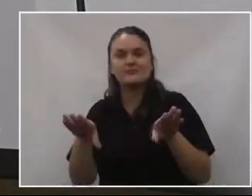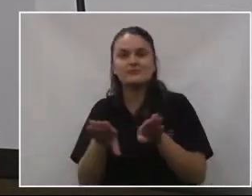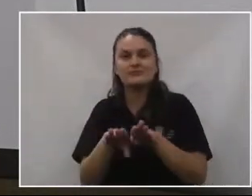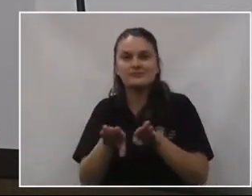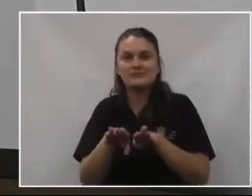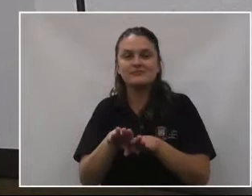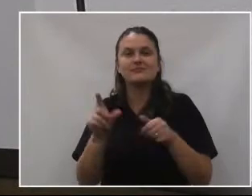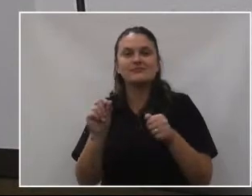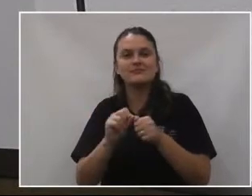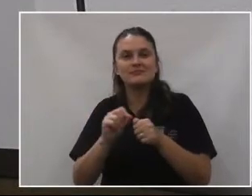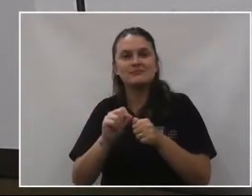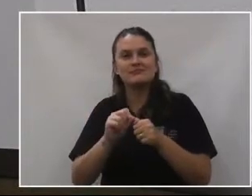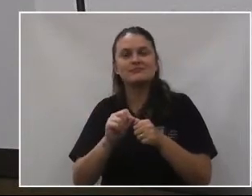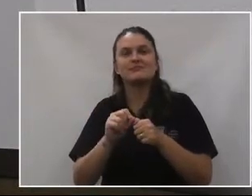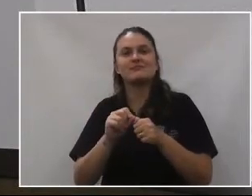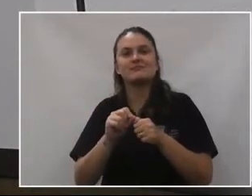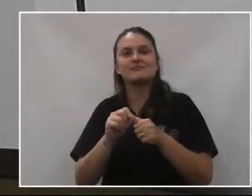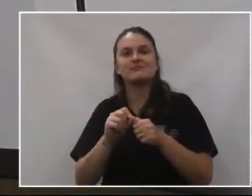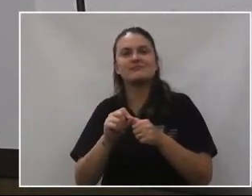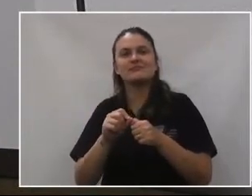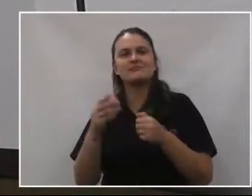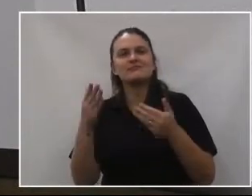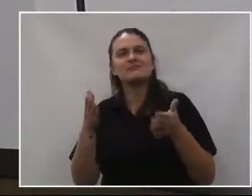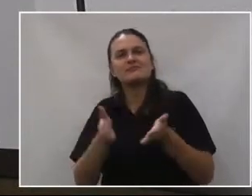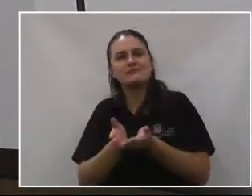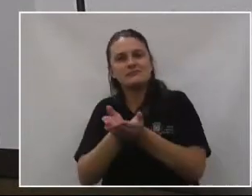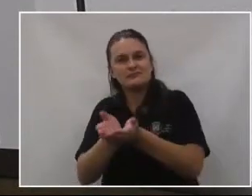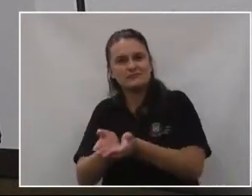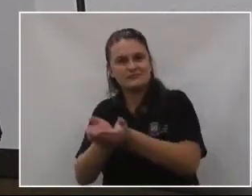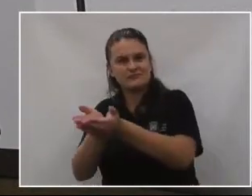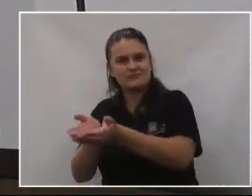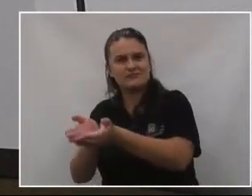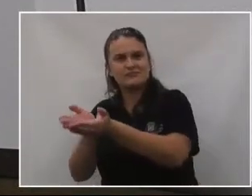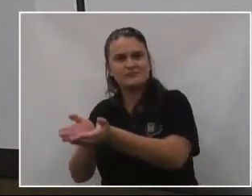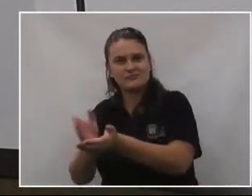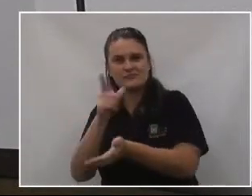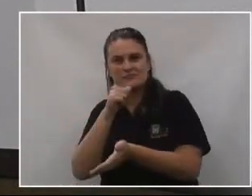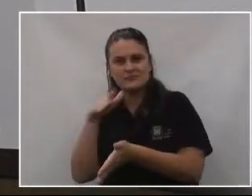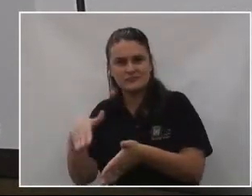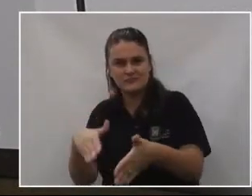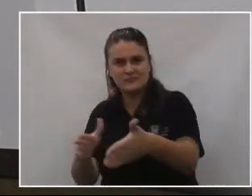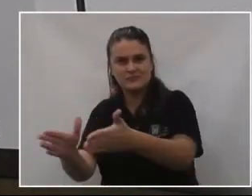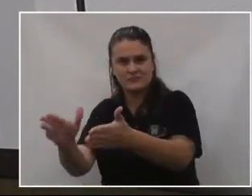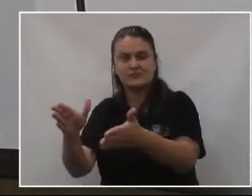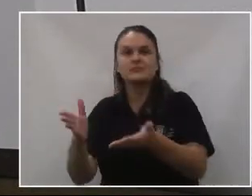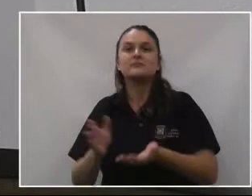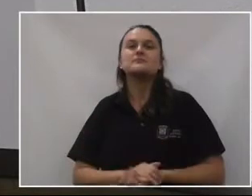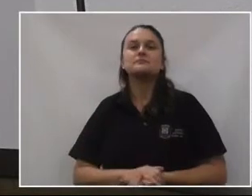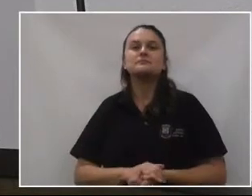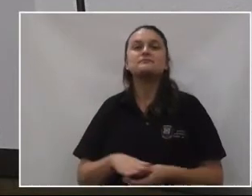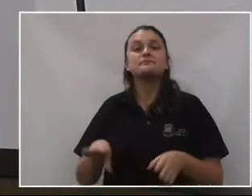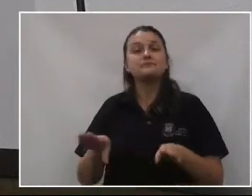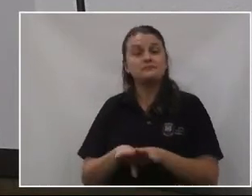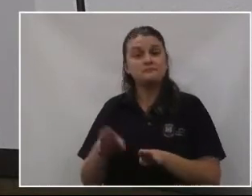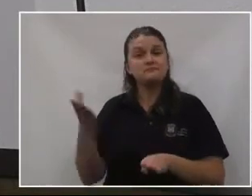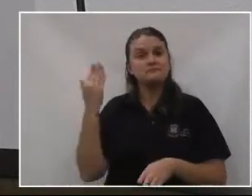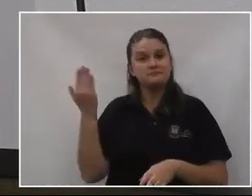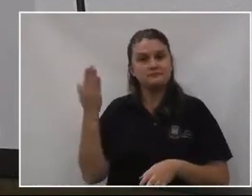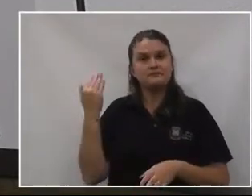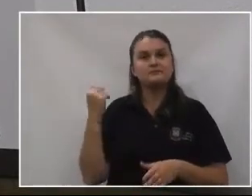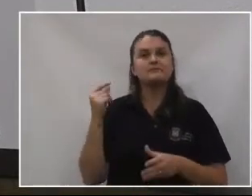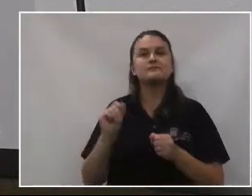realizadas bastante excursões a barco, navegação no Rio Iguaçu. E também na época,